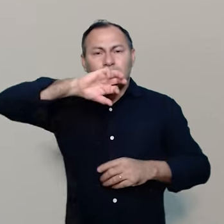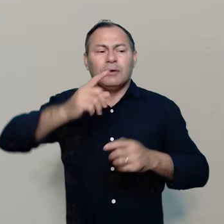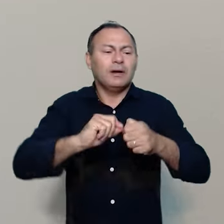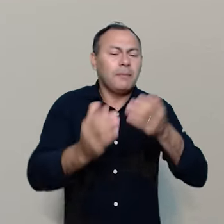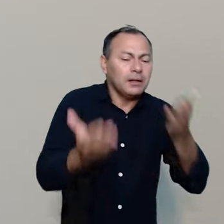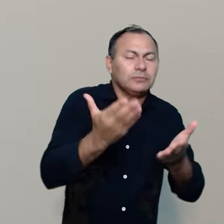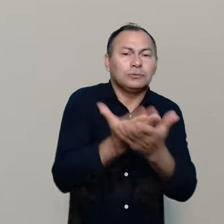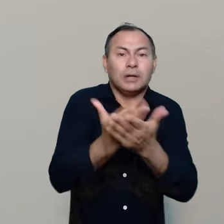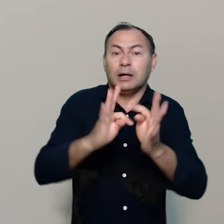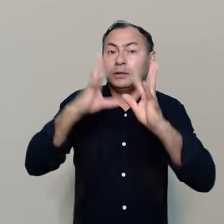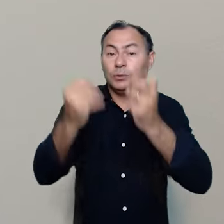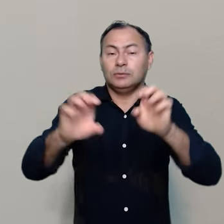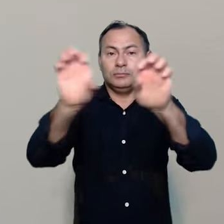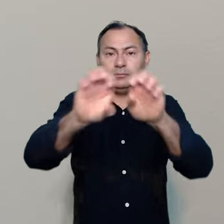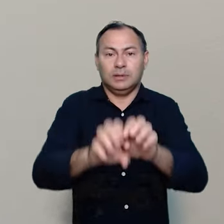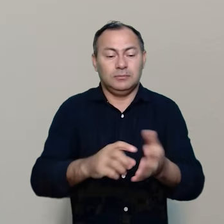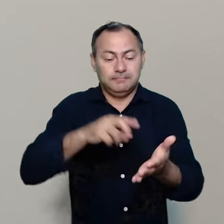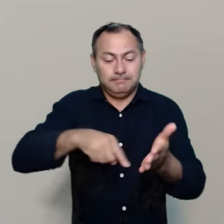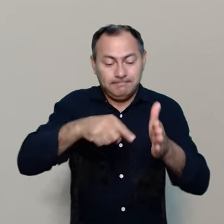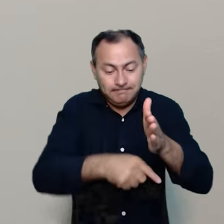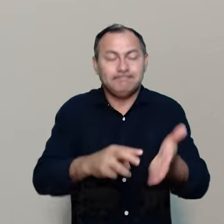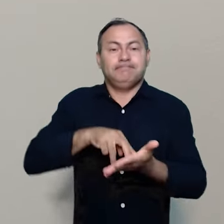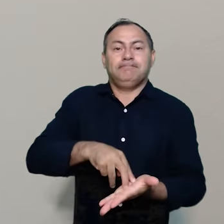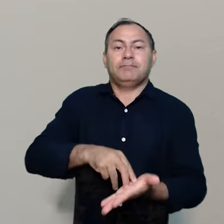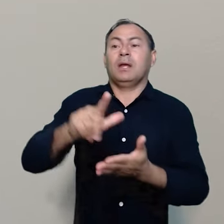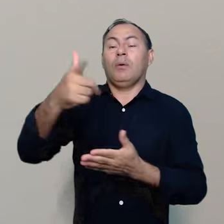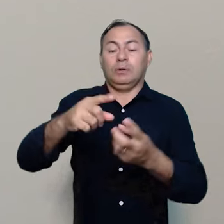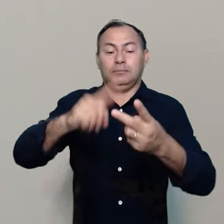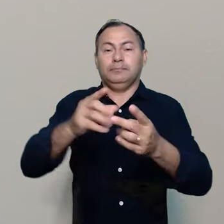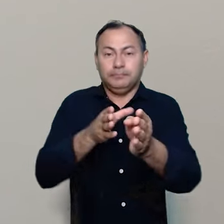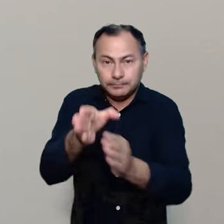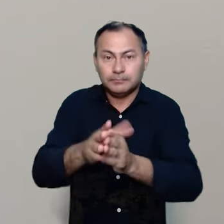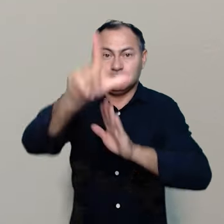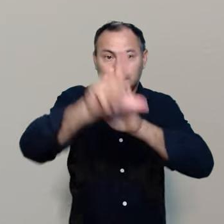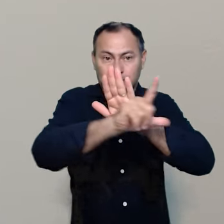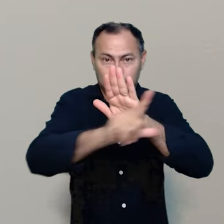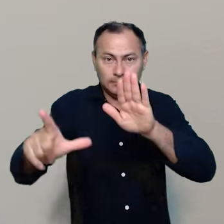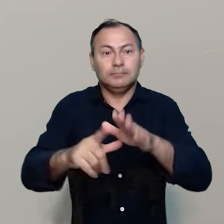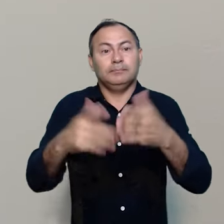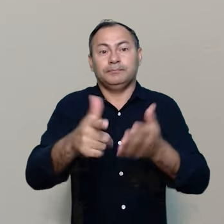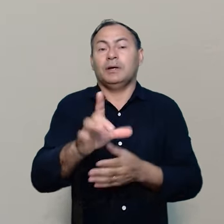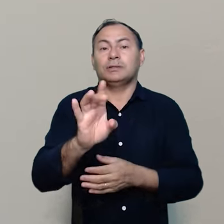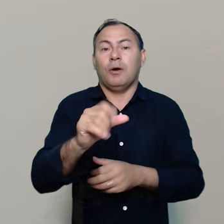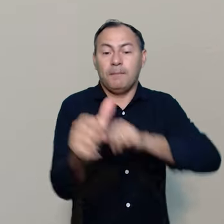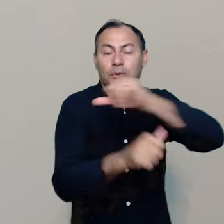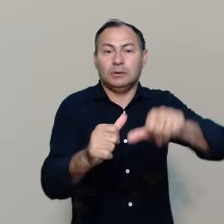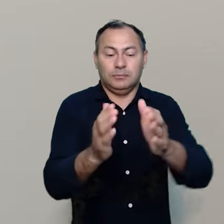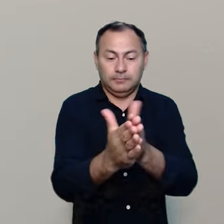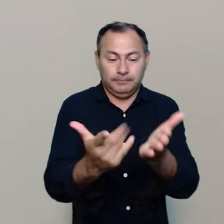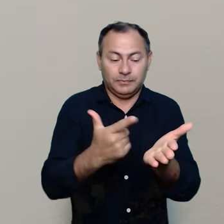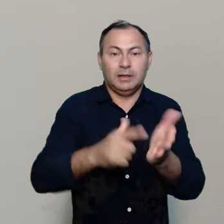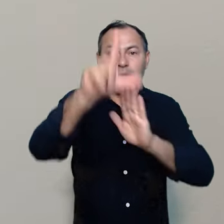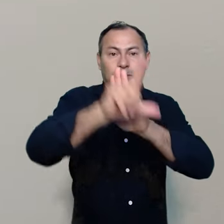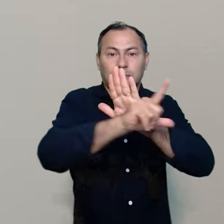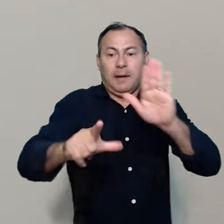estrutura que os fundamenta. Outra perspectiva é a formação litúrgica, pois não basta mudar os livros